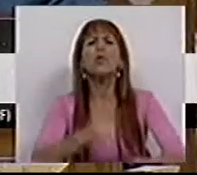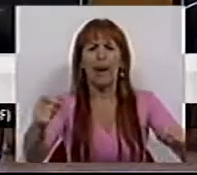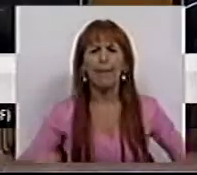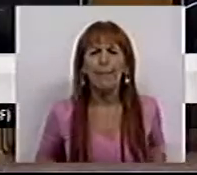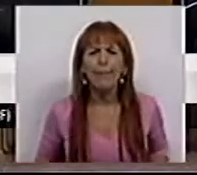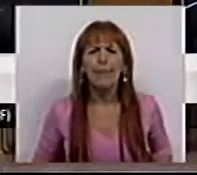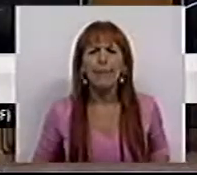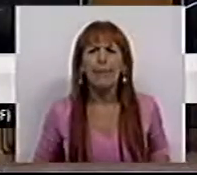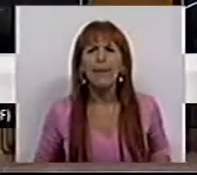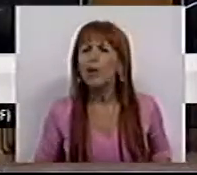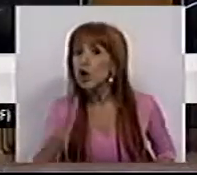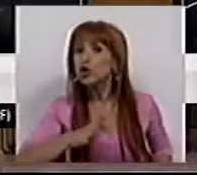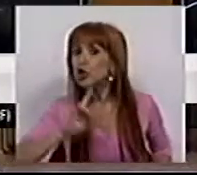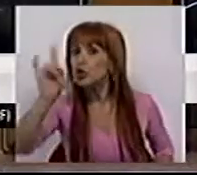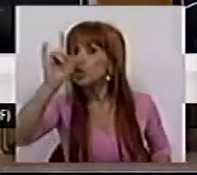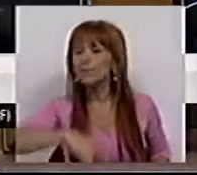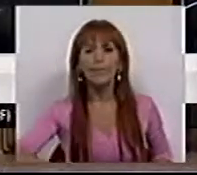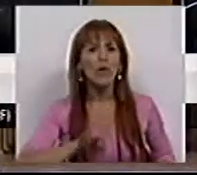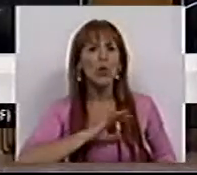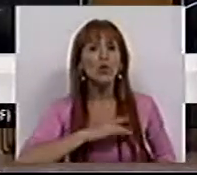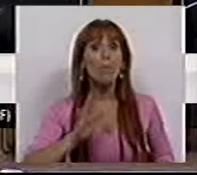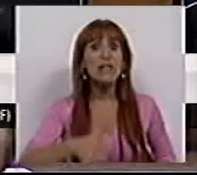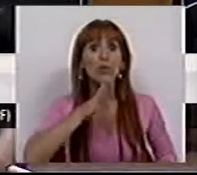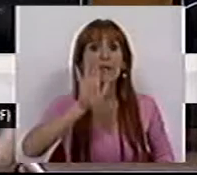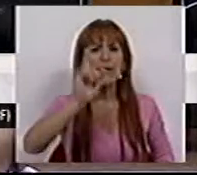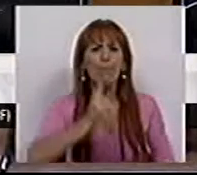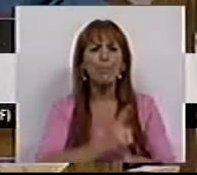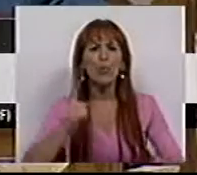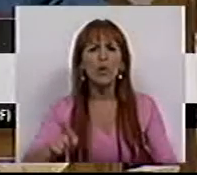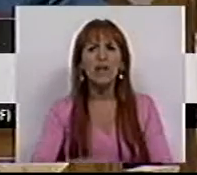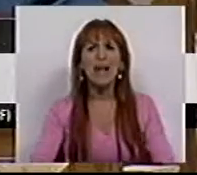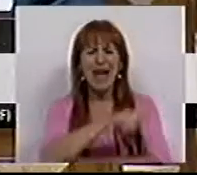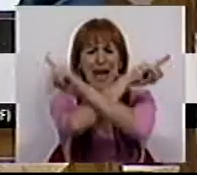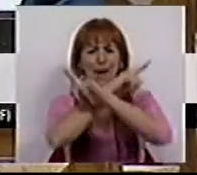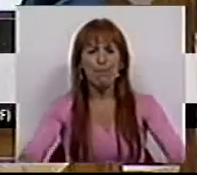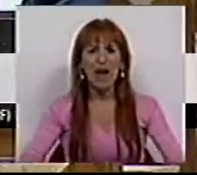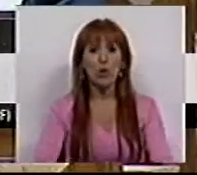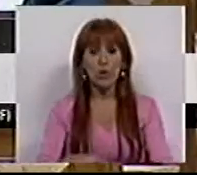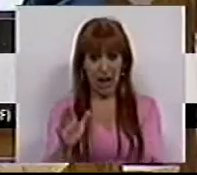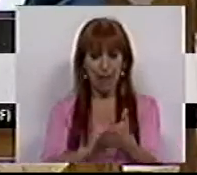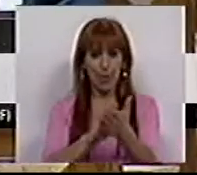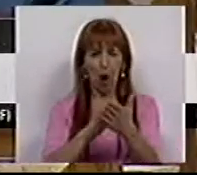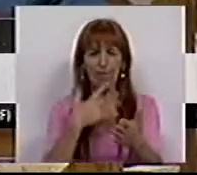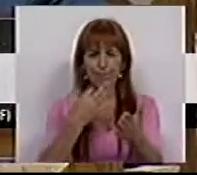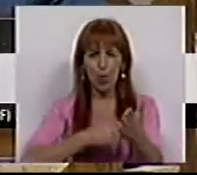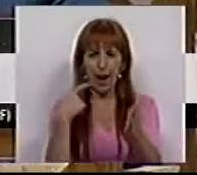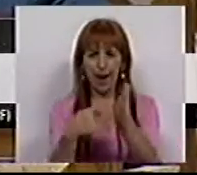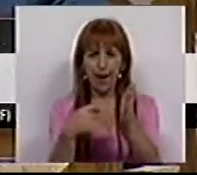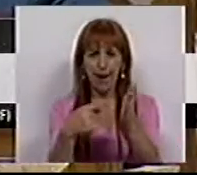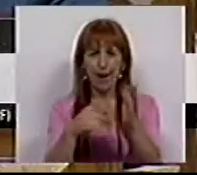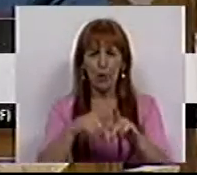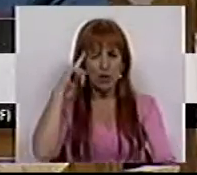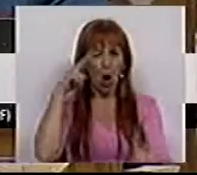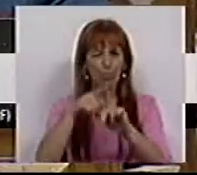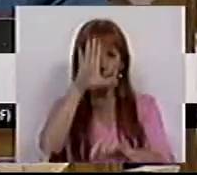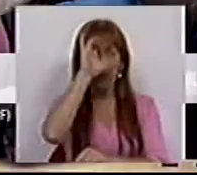Porquê? Não, não foi explicado. Os senhores têm que dizer porque é que impedem, esta é a prova cabal, de que a